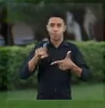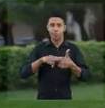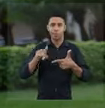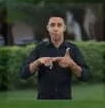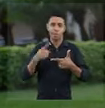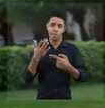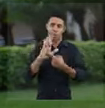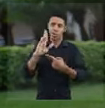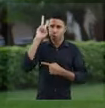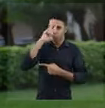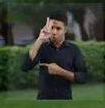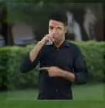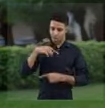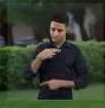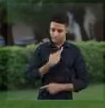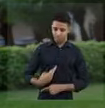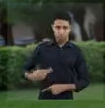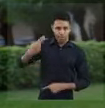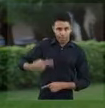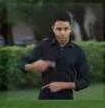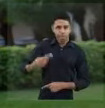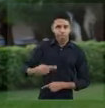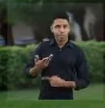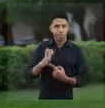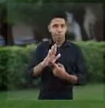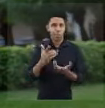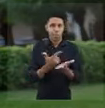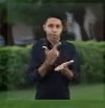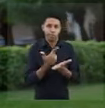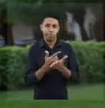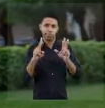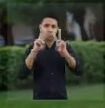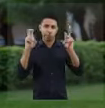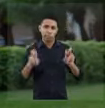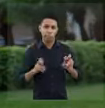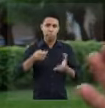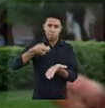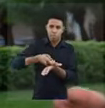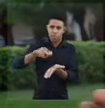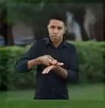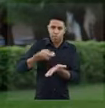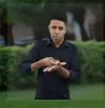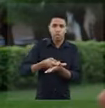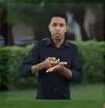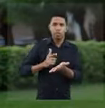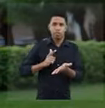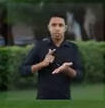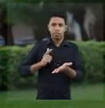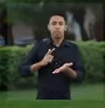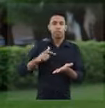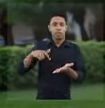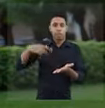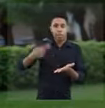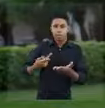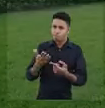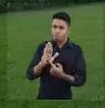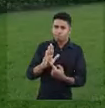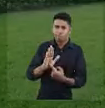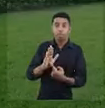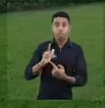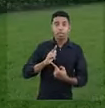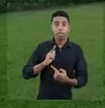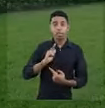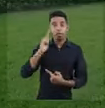envolve esse problema Que permeia a história da nossa República Em suas reflexões no livro Coronelismo, Enchado e Voto, Município e Regime,